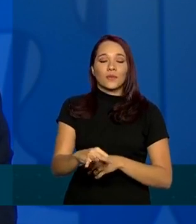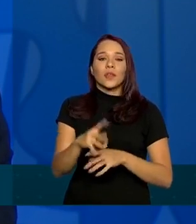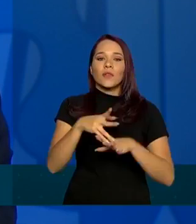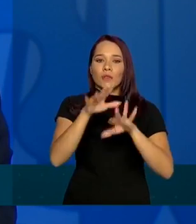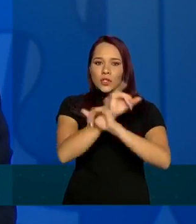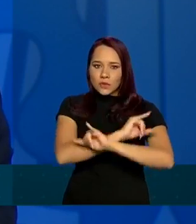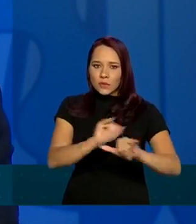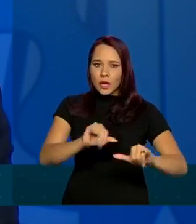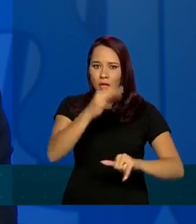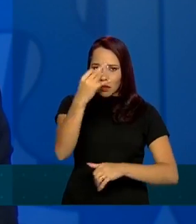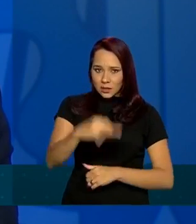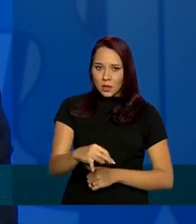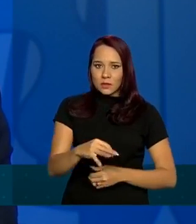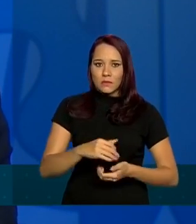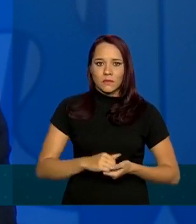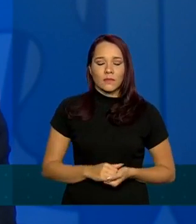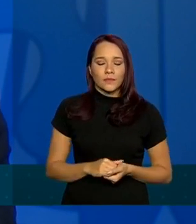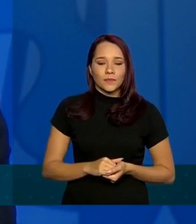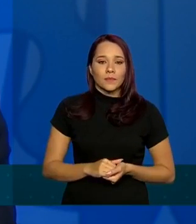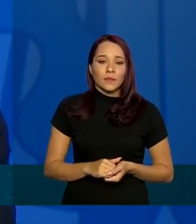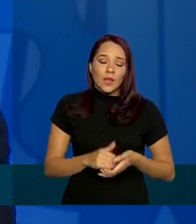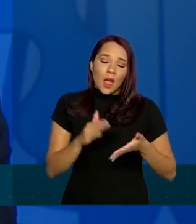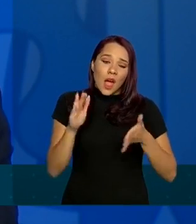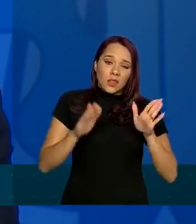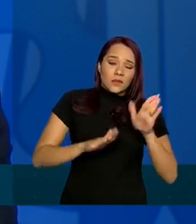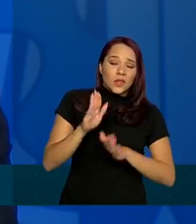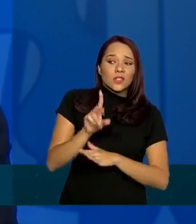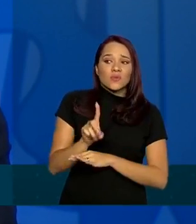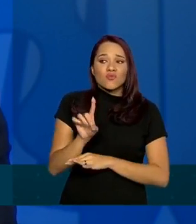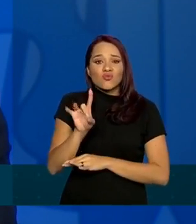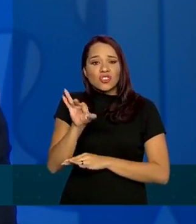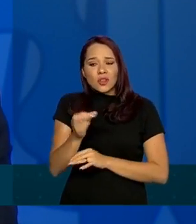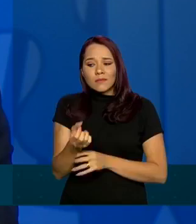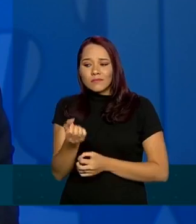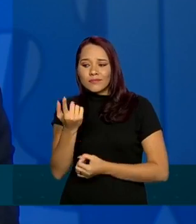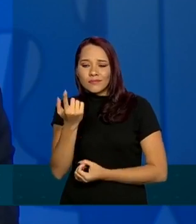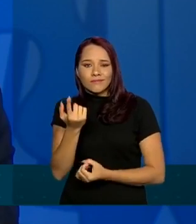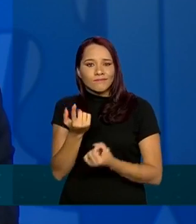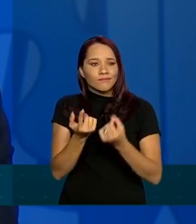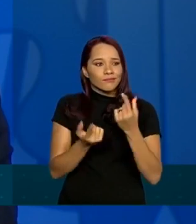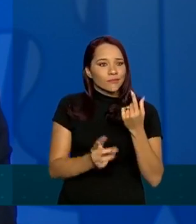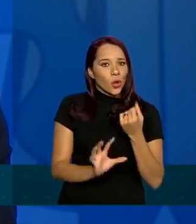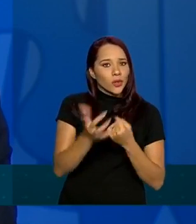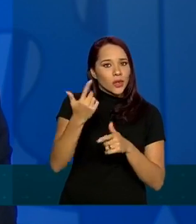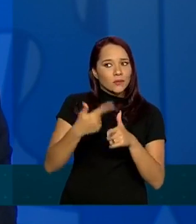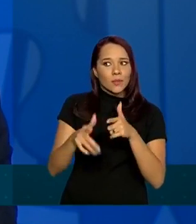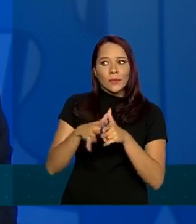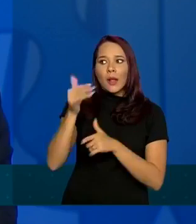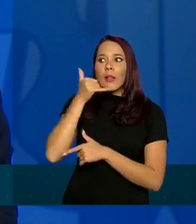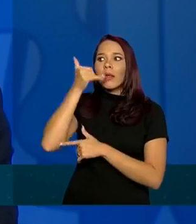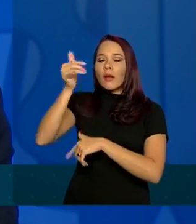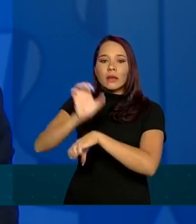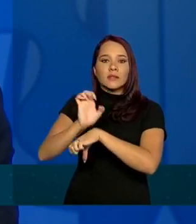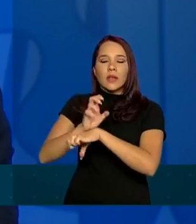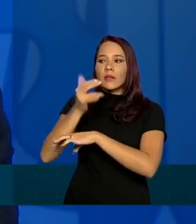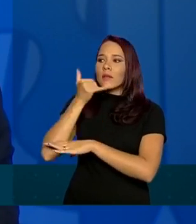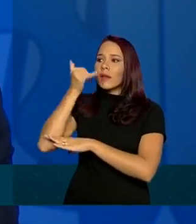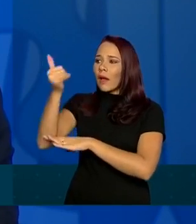divulgada de forma correta eventualmente em alguns dias acontecem problemas a gente já teve que ligar para o estado